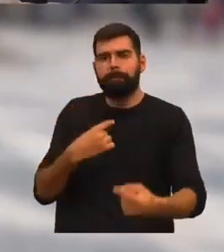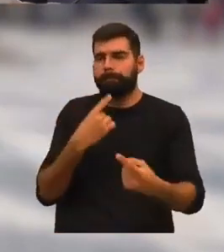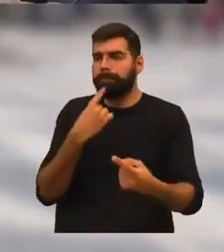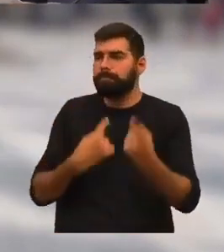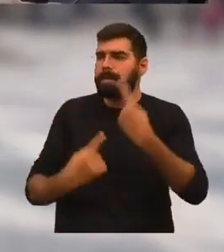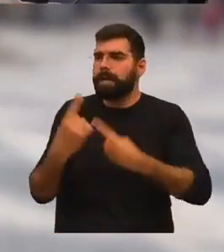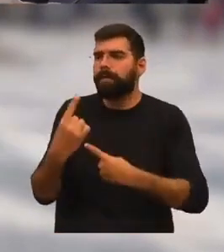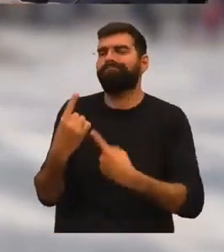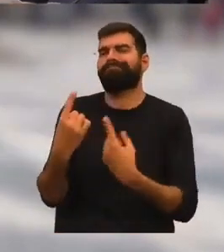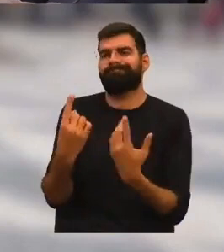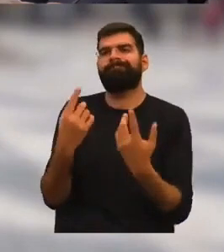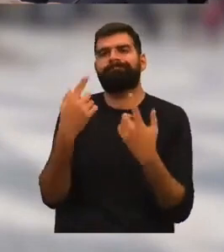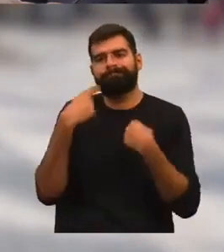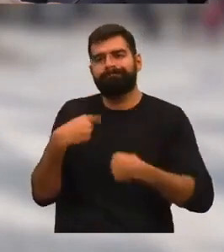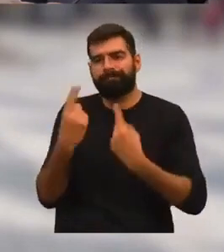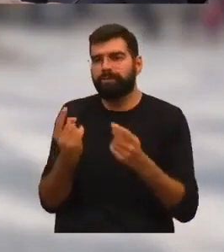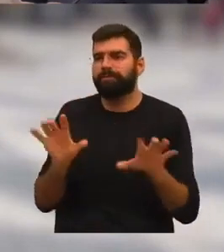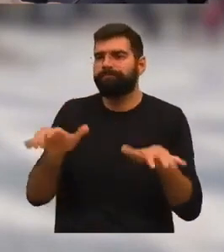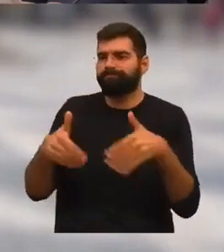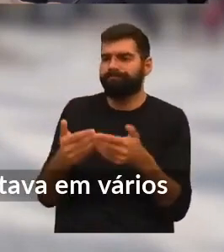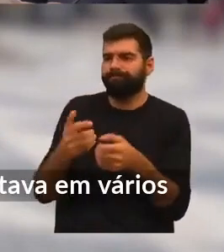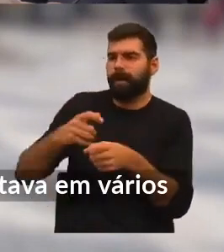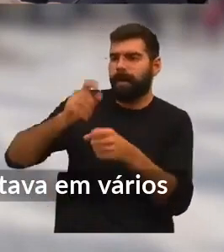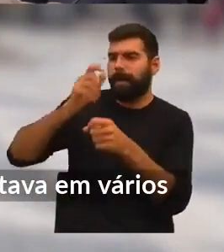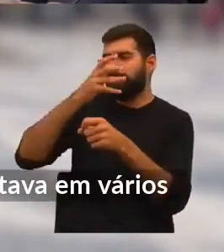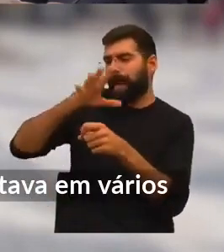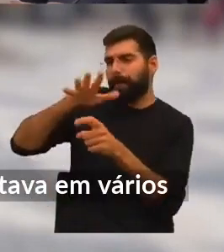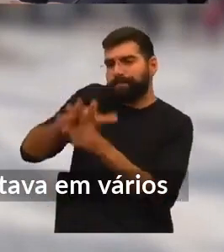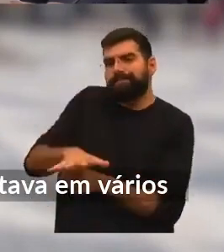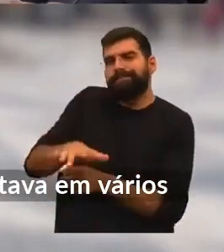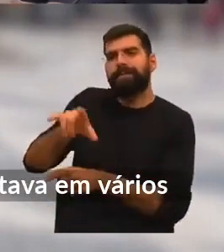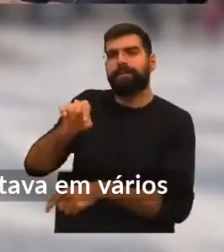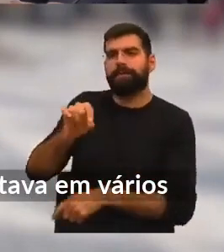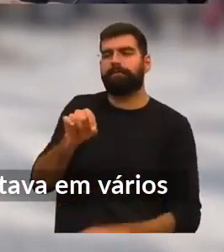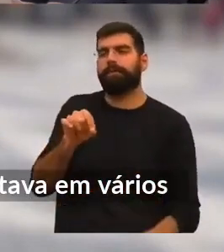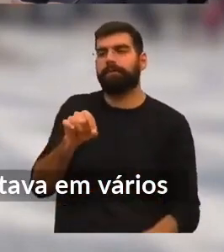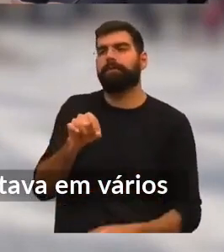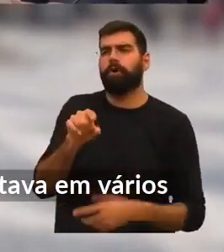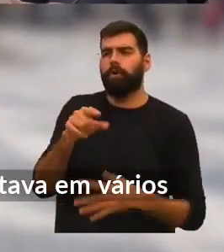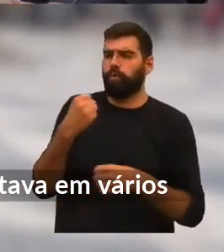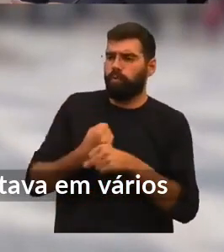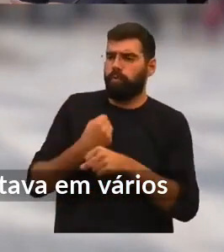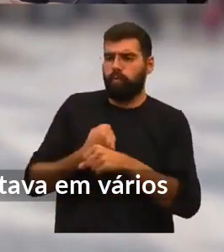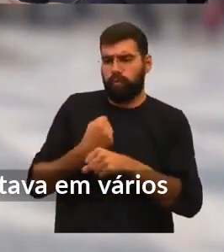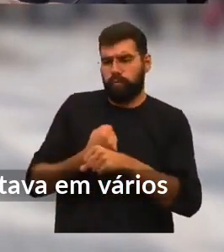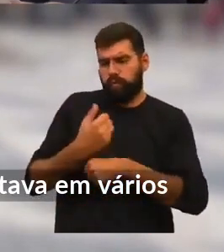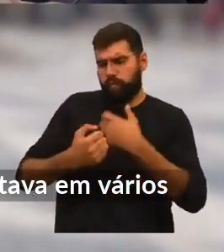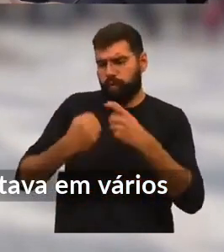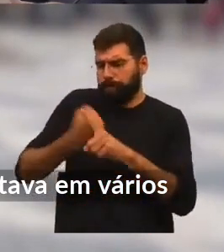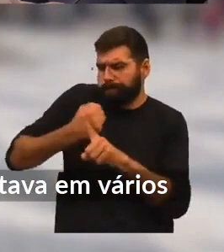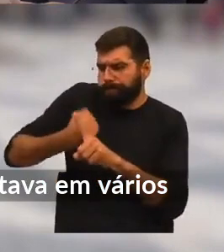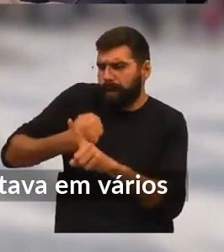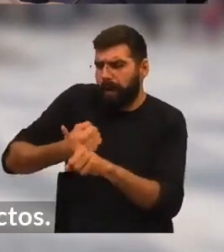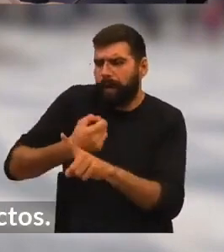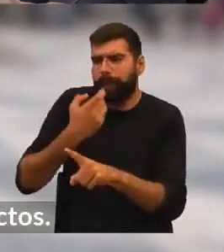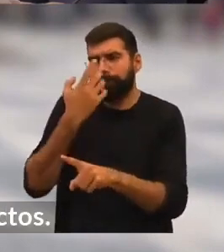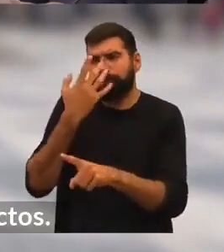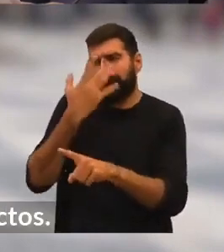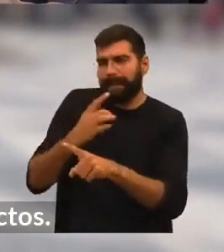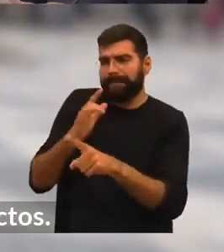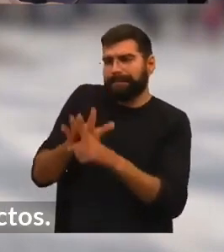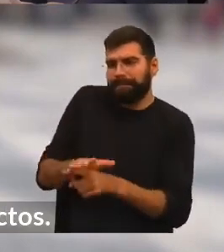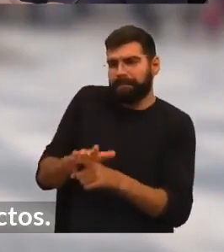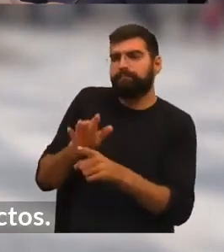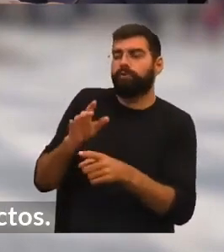dos negros, o racismo e a colonização, em sintonia com o ativismo do movimento negro que já é então despontável em vários pontos do